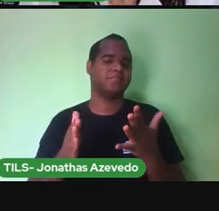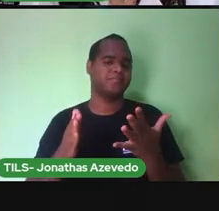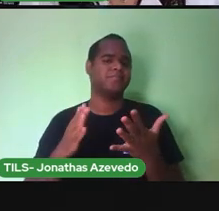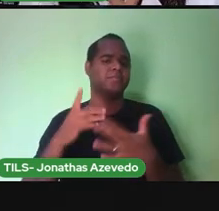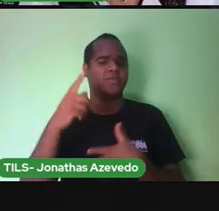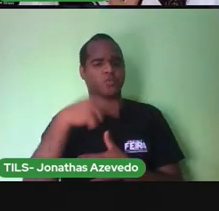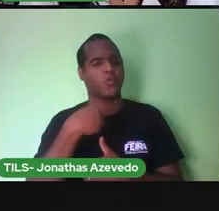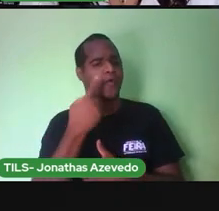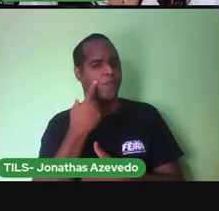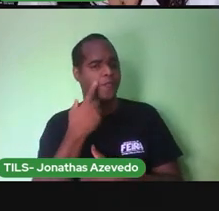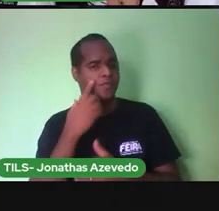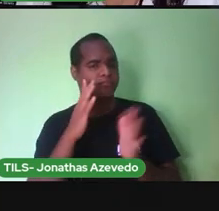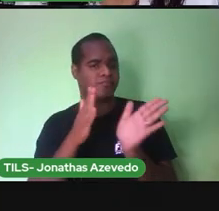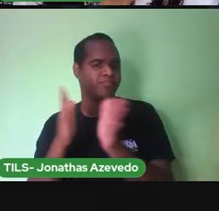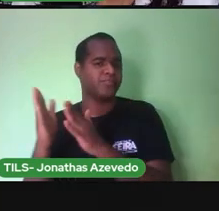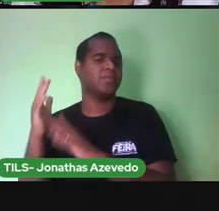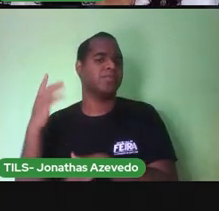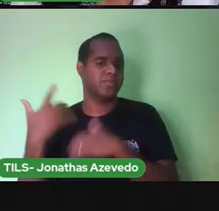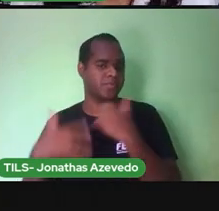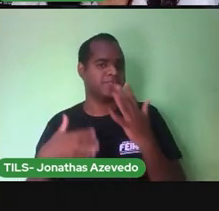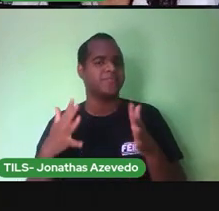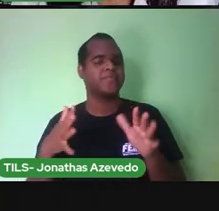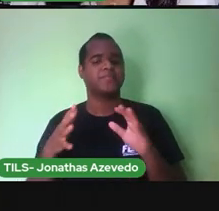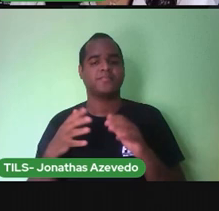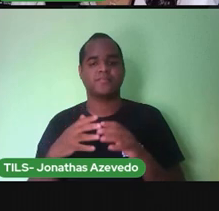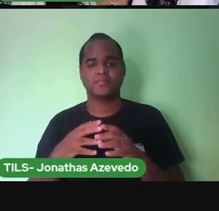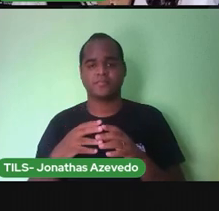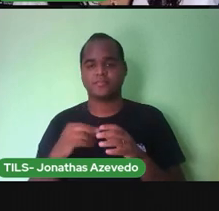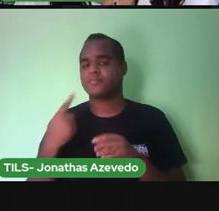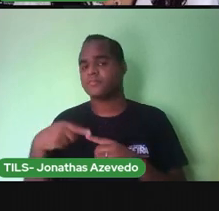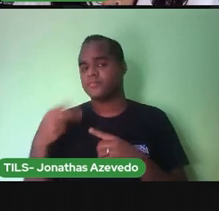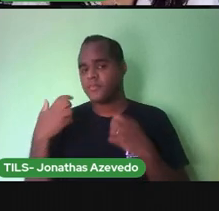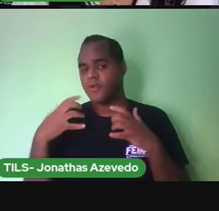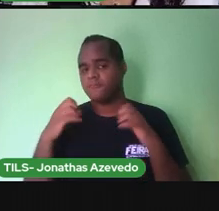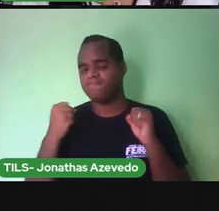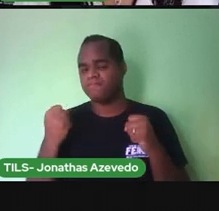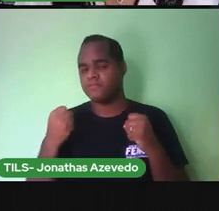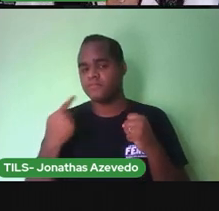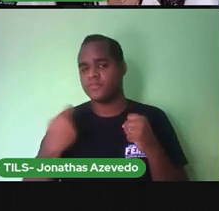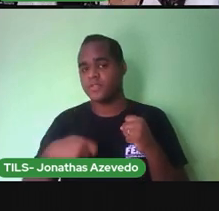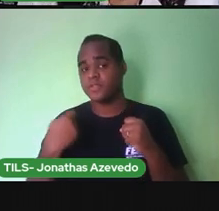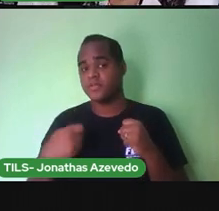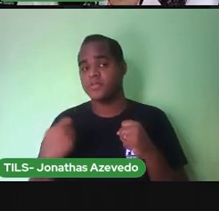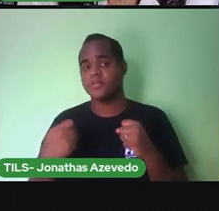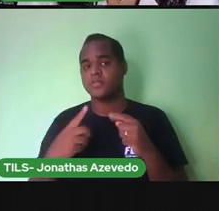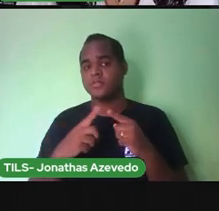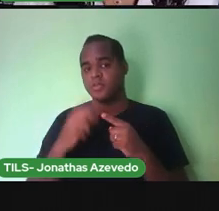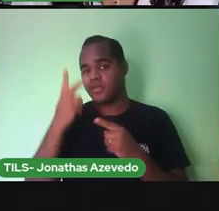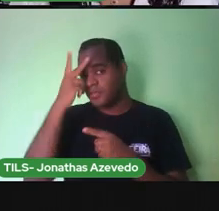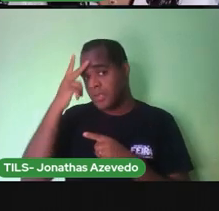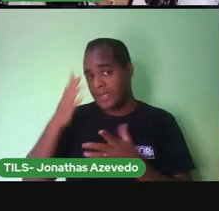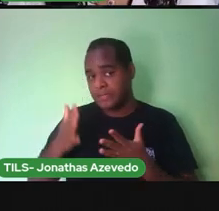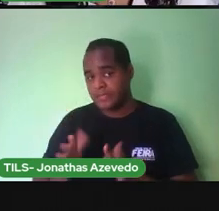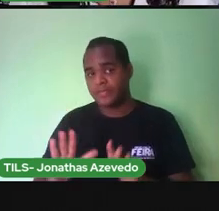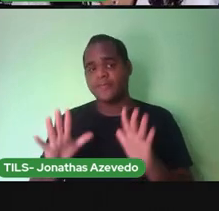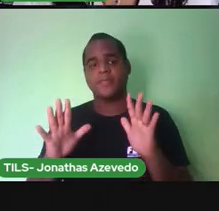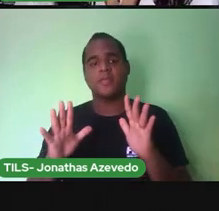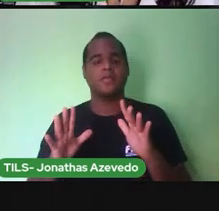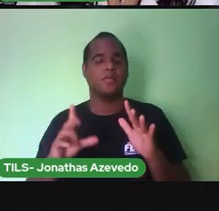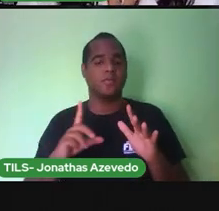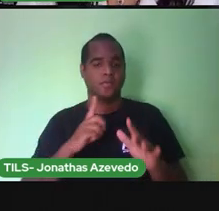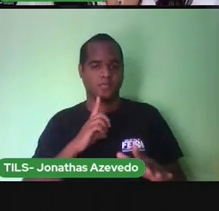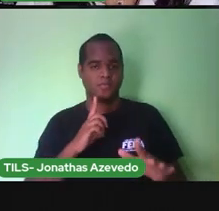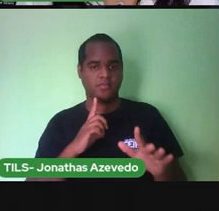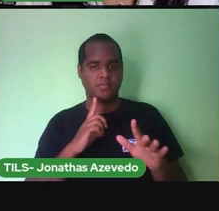vimos em uma outra aula. Mas vale a pena reforçar. Na certidão de nascimento, estão lá